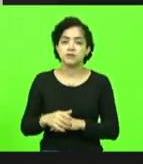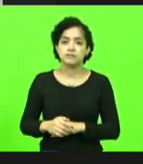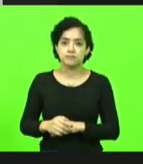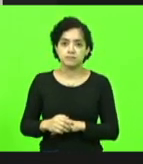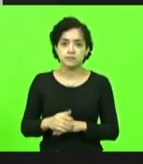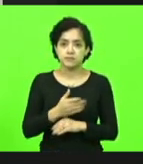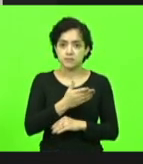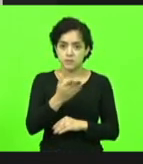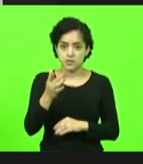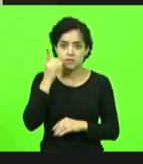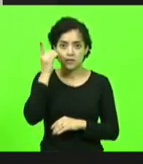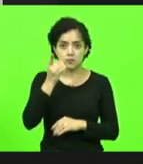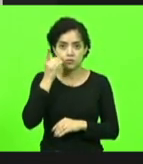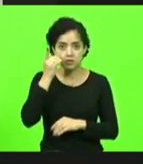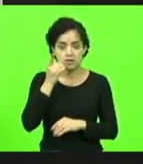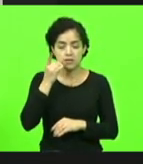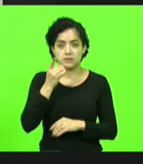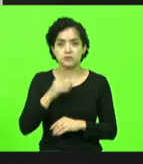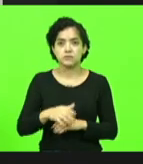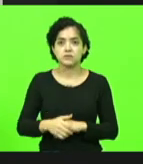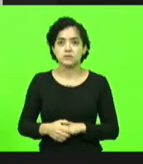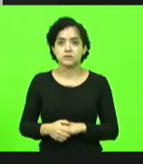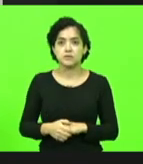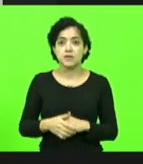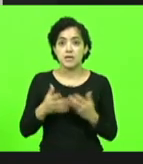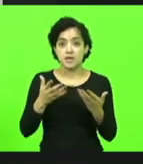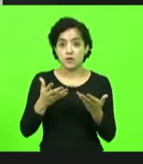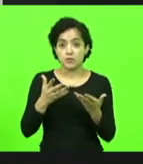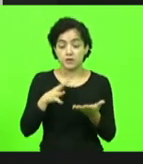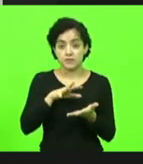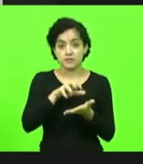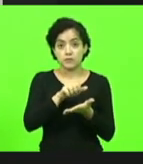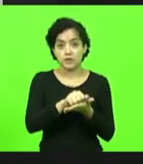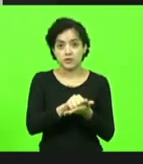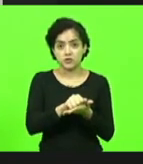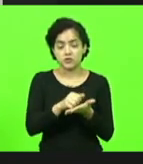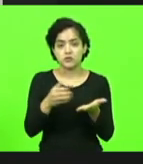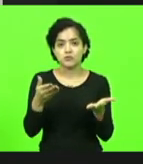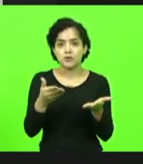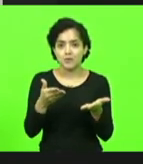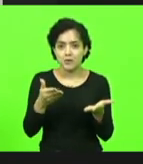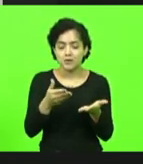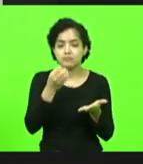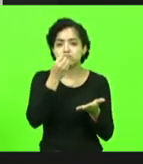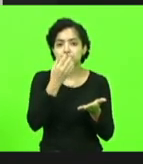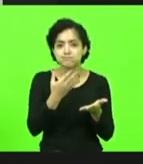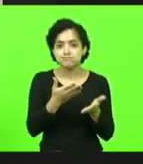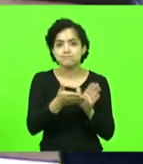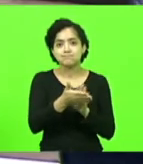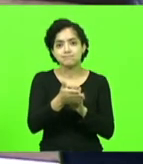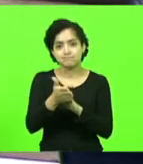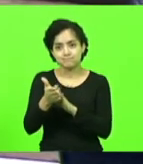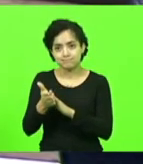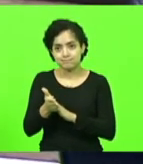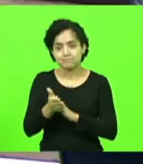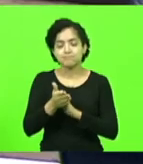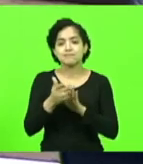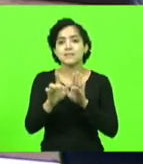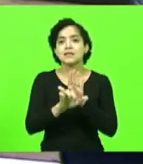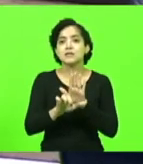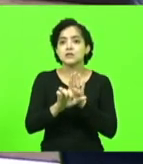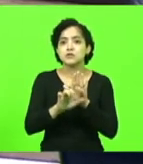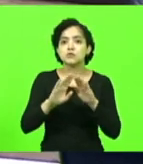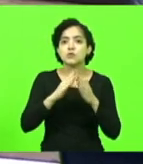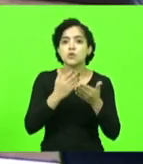dia, demais deputados, deputado Silvio. Eu quero só fazer um registro aqui e dar as boas-vindas, em nome da Escola do Legislativo, da Assembleia